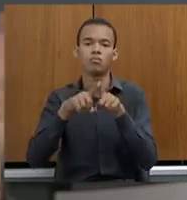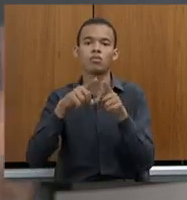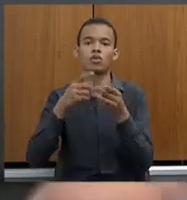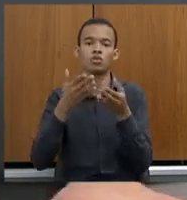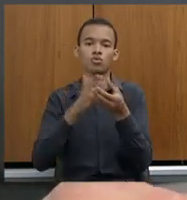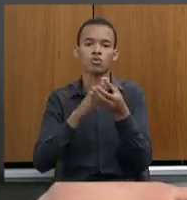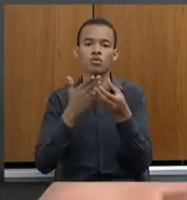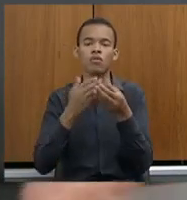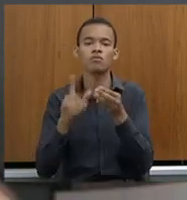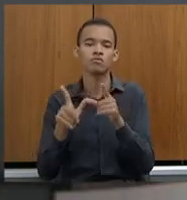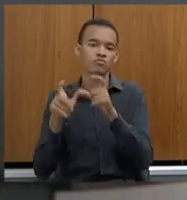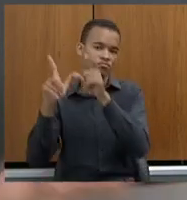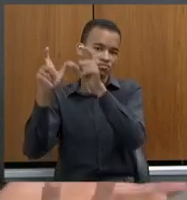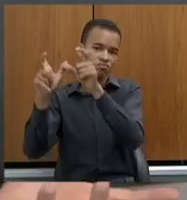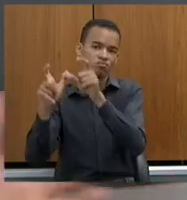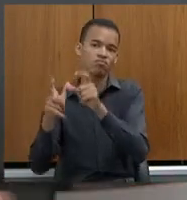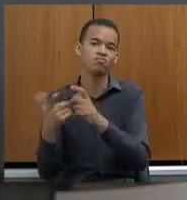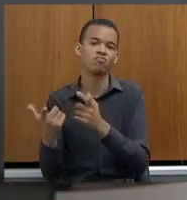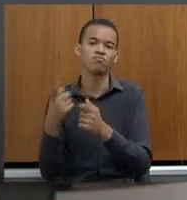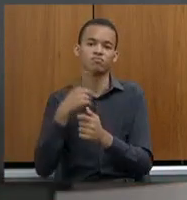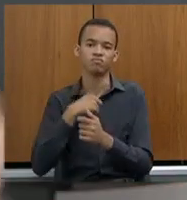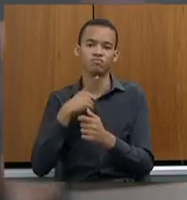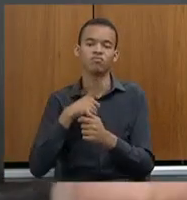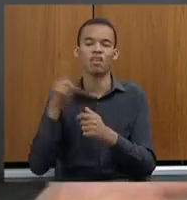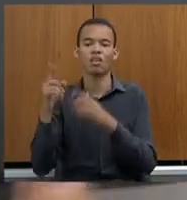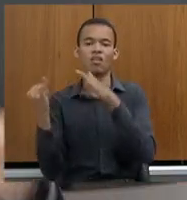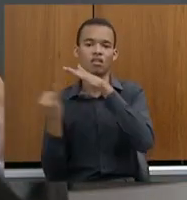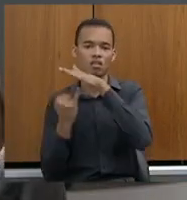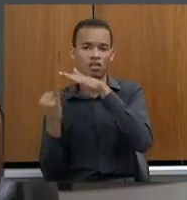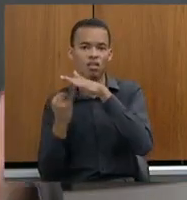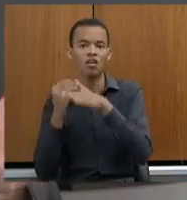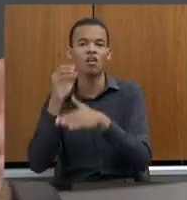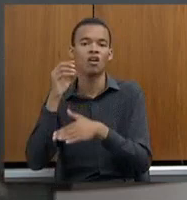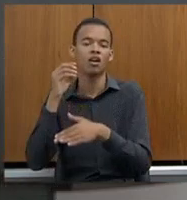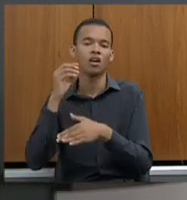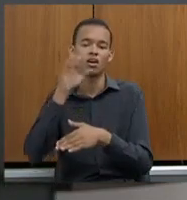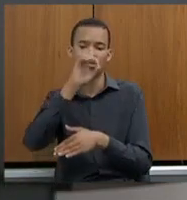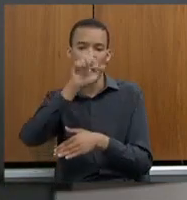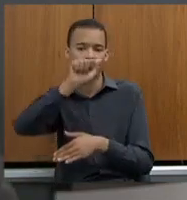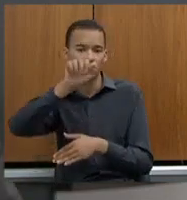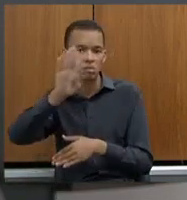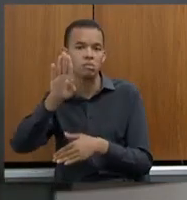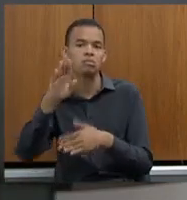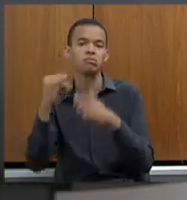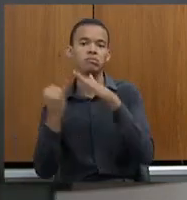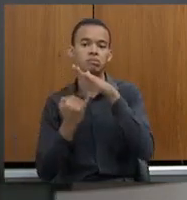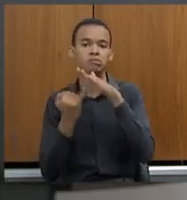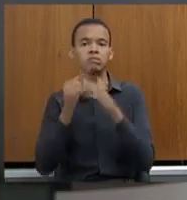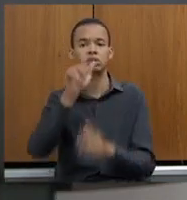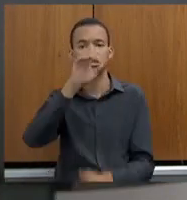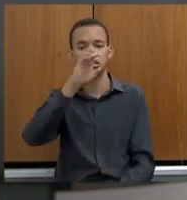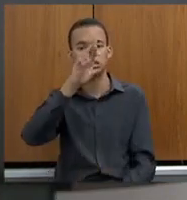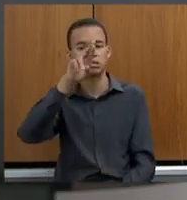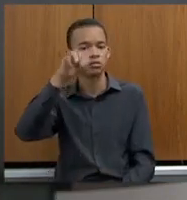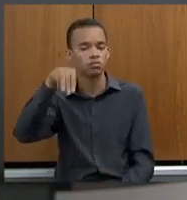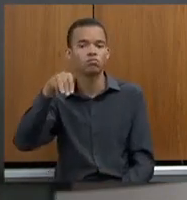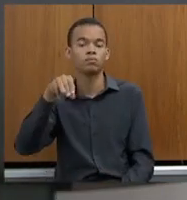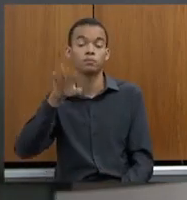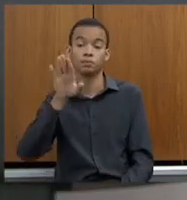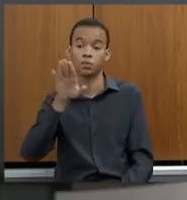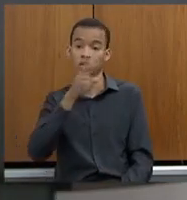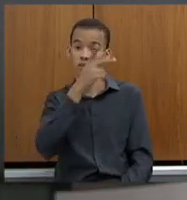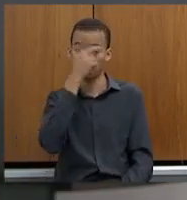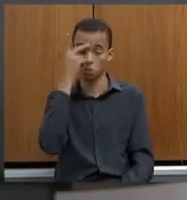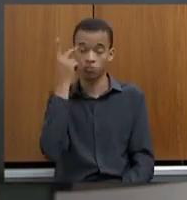tem carteira da sua instituição, às vezes o AB, o CRM, mas para um cidadão mais humilde,